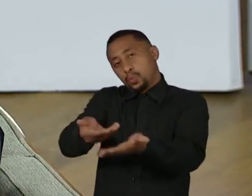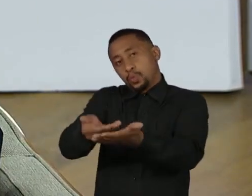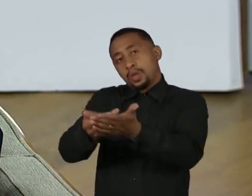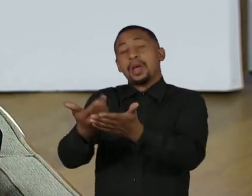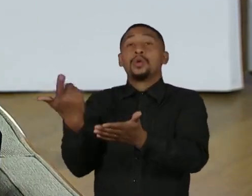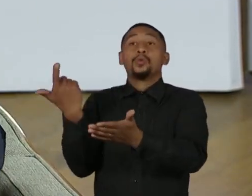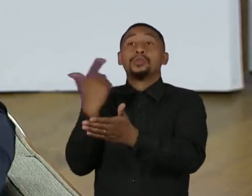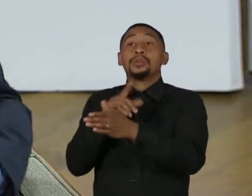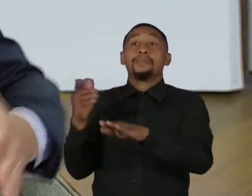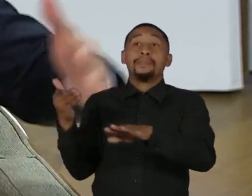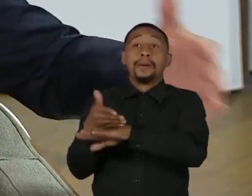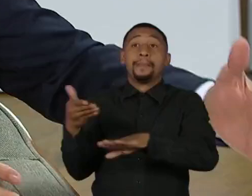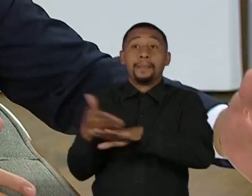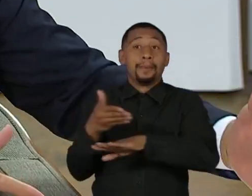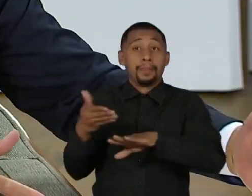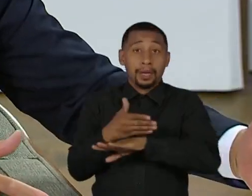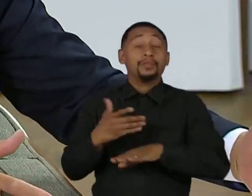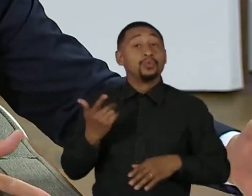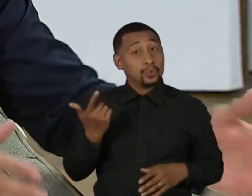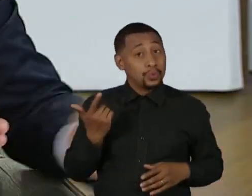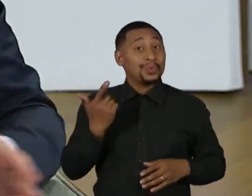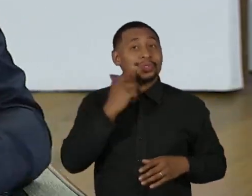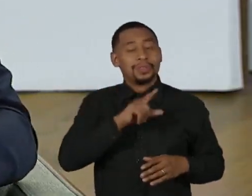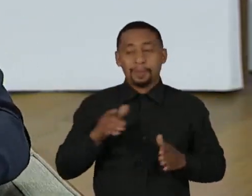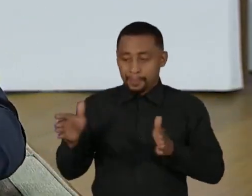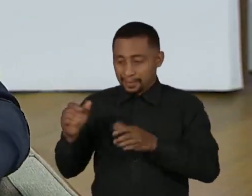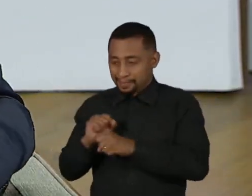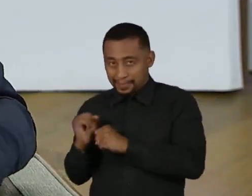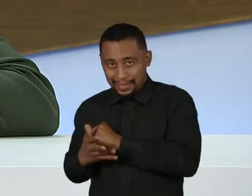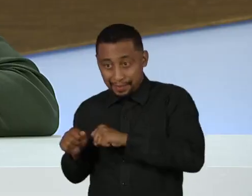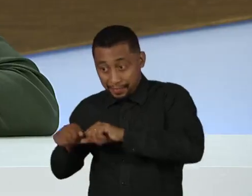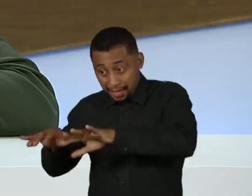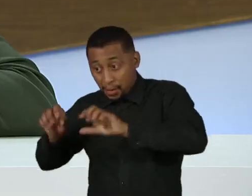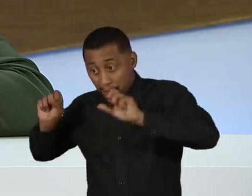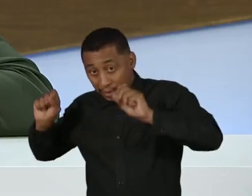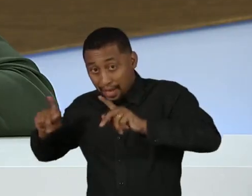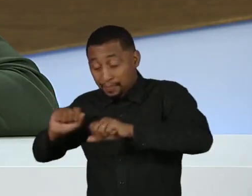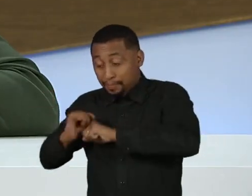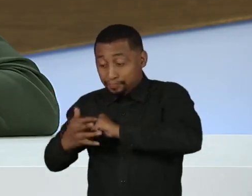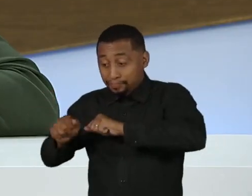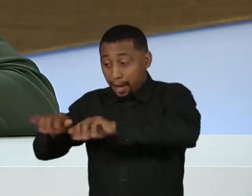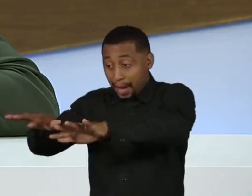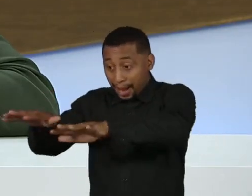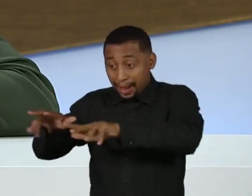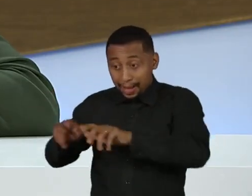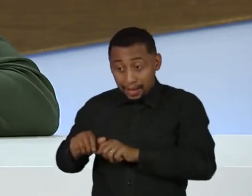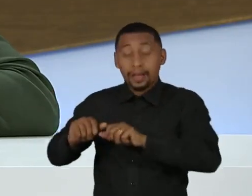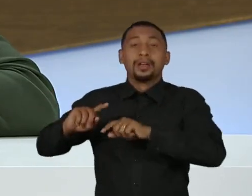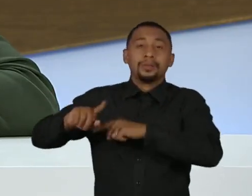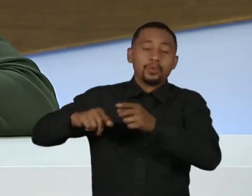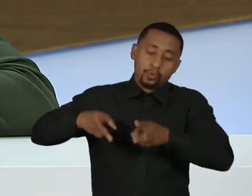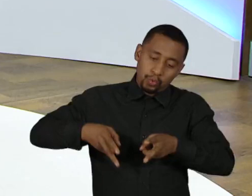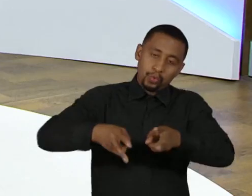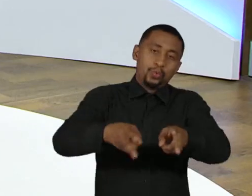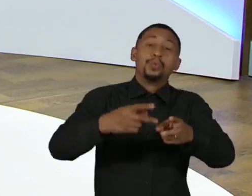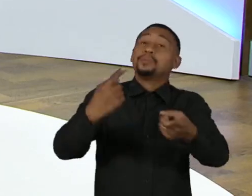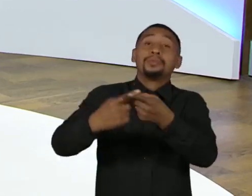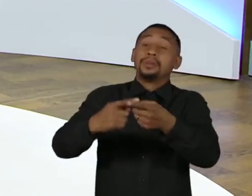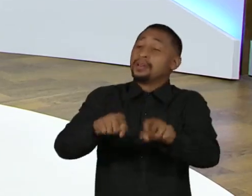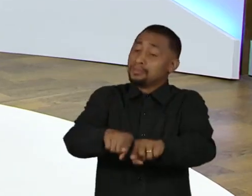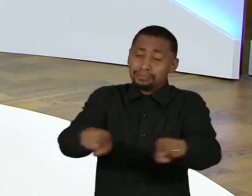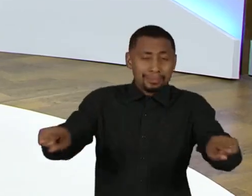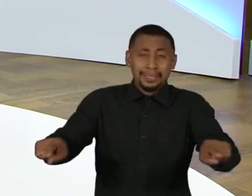virou uma política pública permanente. Foi para a pandemia, mas acabou virando porque hoje o jovem quer estar conectado. E serve como uma plataforma de